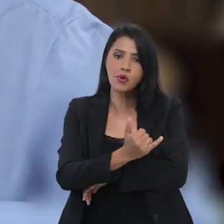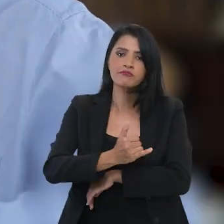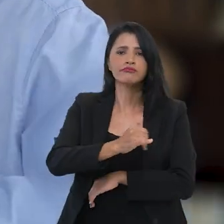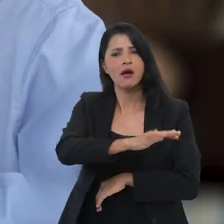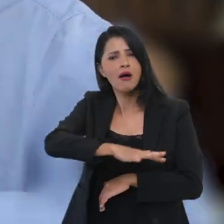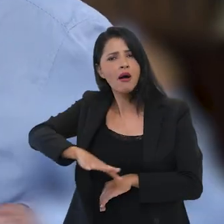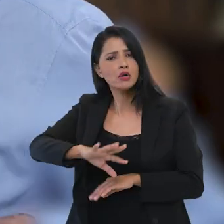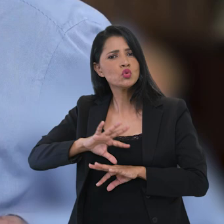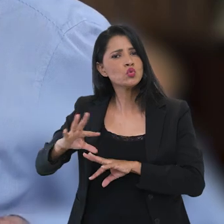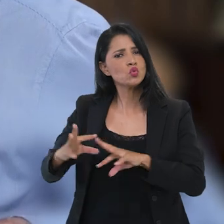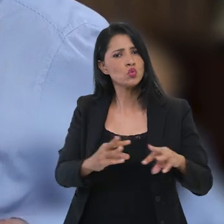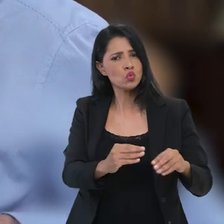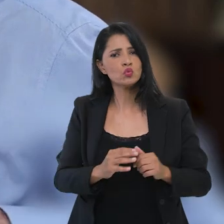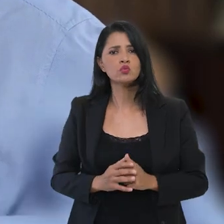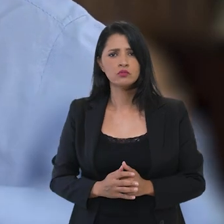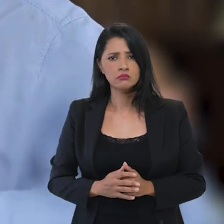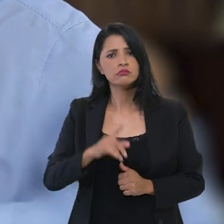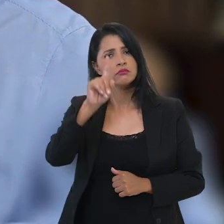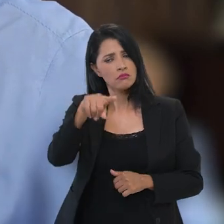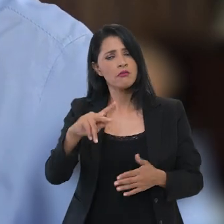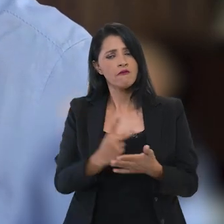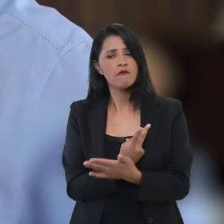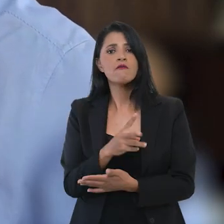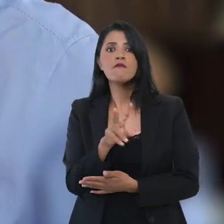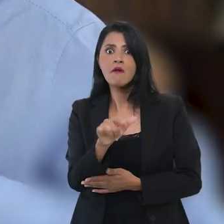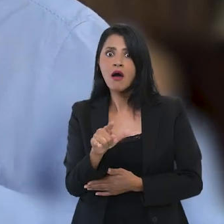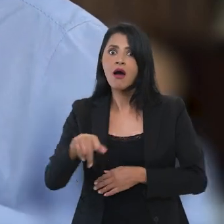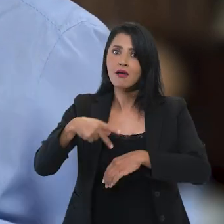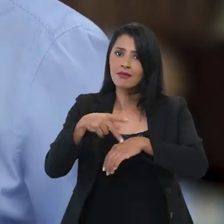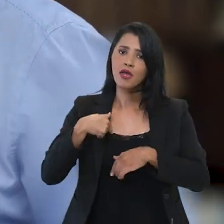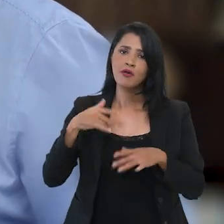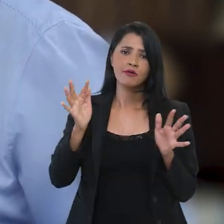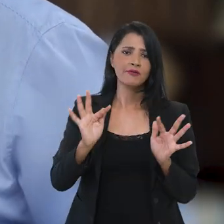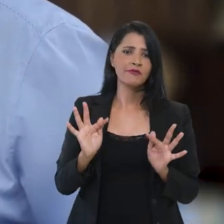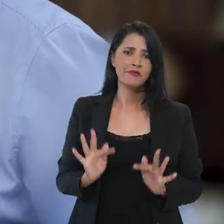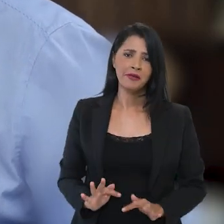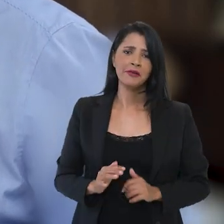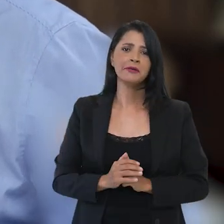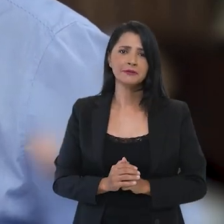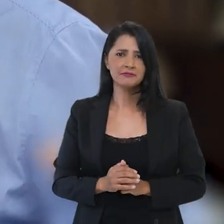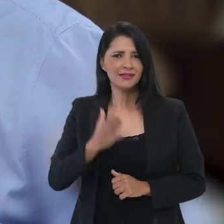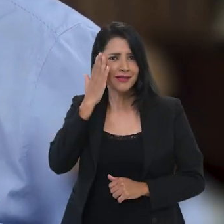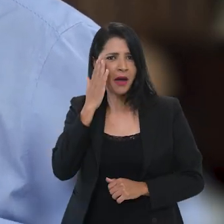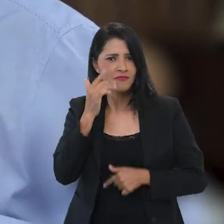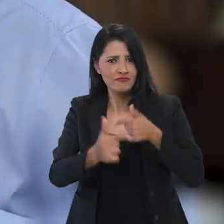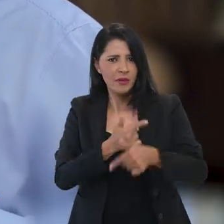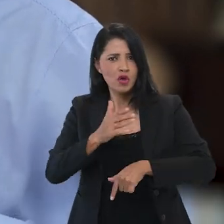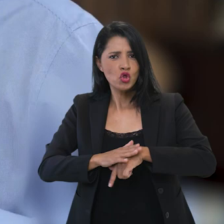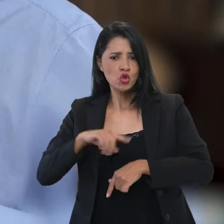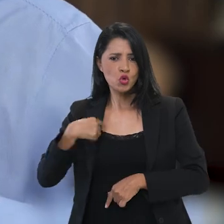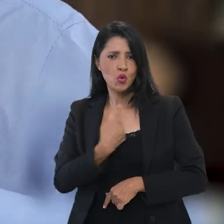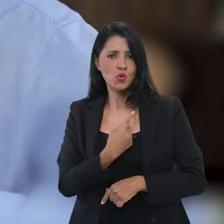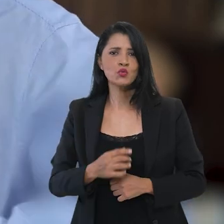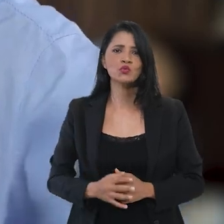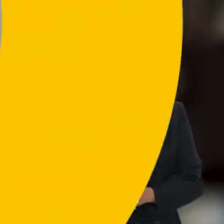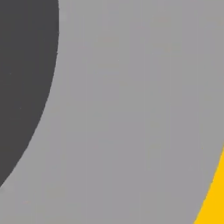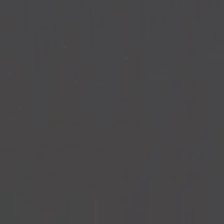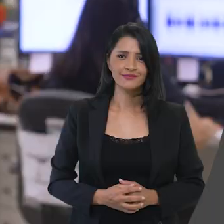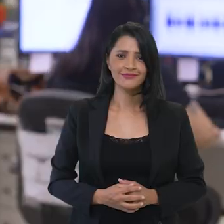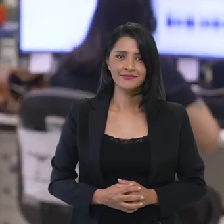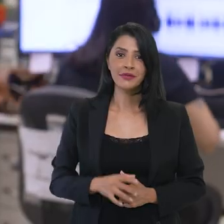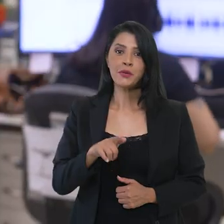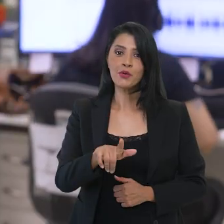infraestrutura em todas as áreas. É isso que vai acontecer no país e por isso eu estou satisfeito, sabe, com o trabalho que nós estamos fazendo.